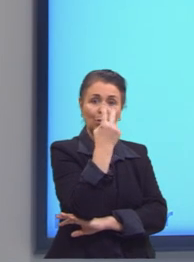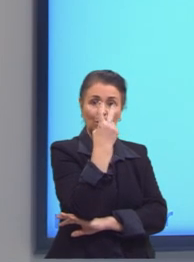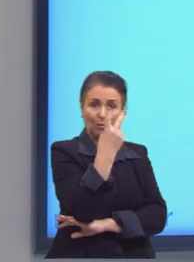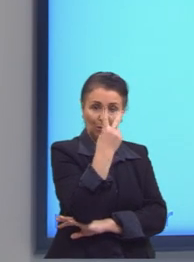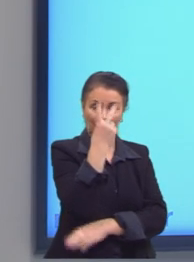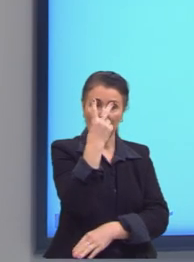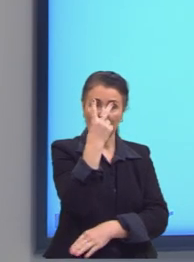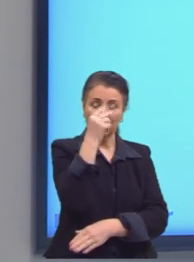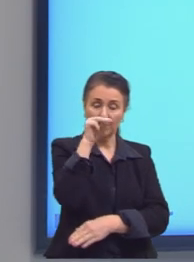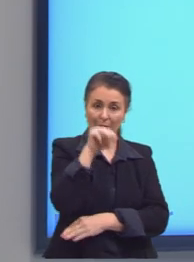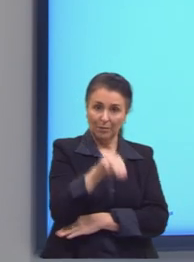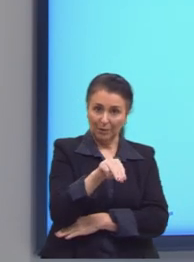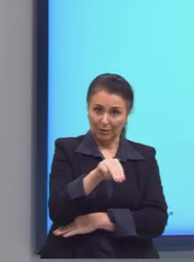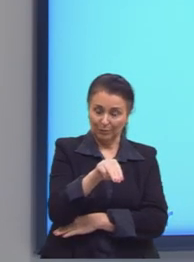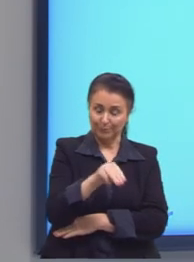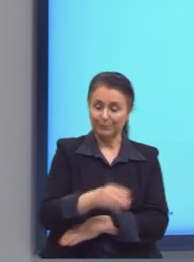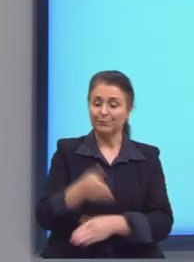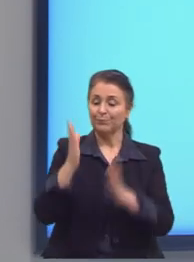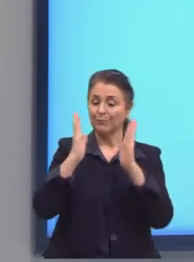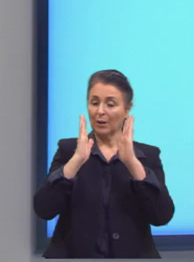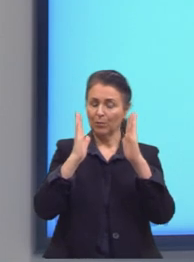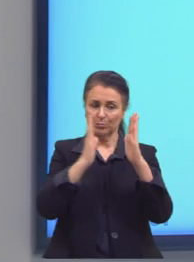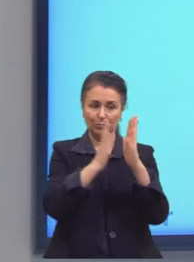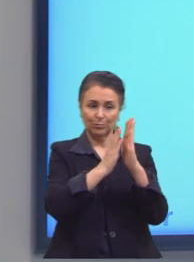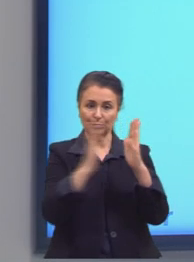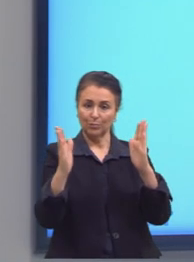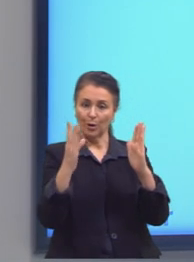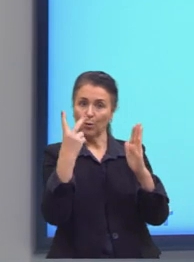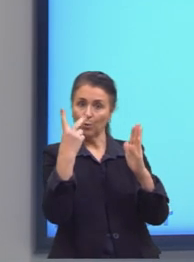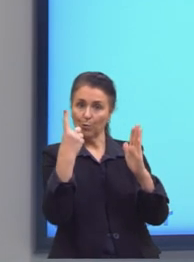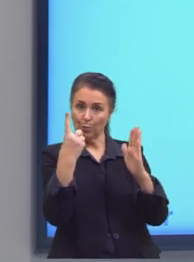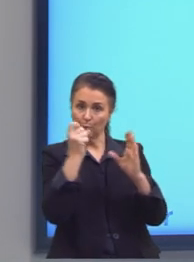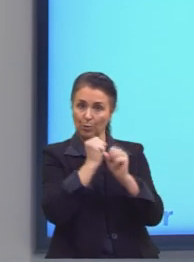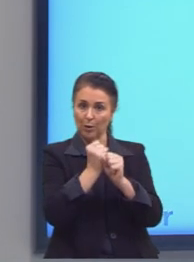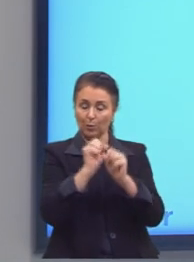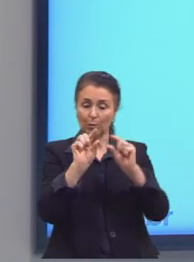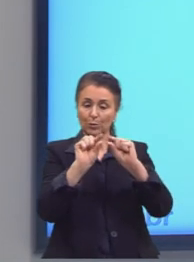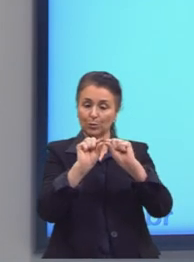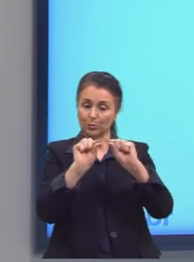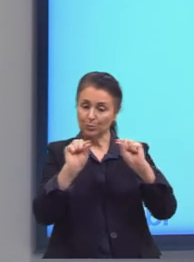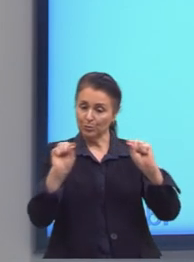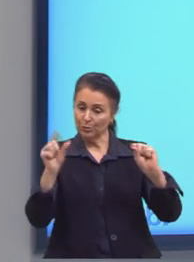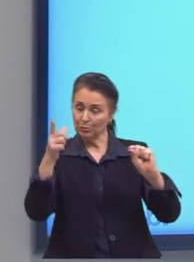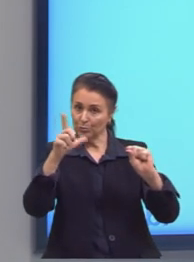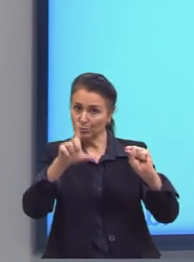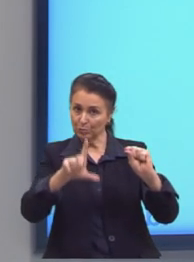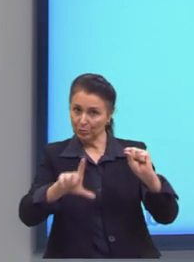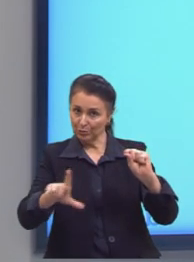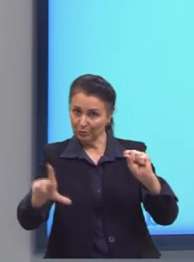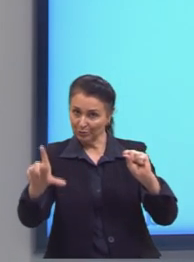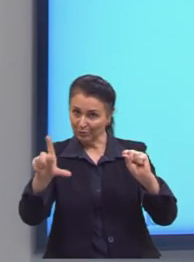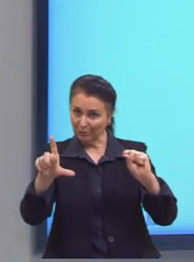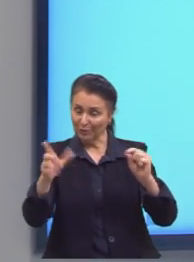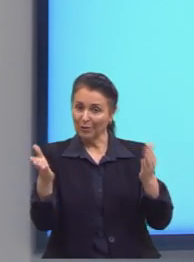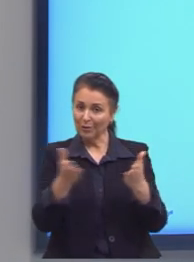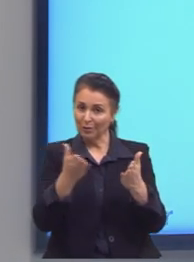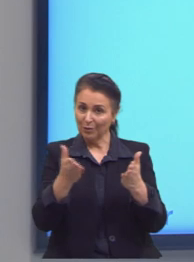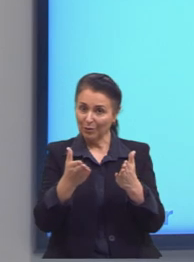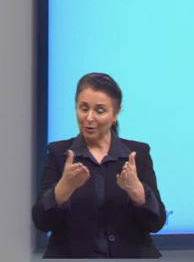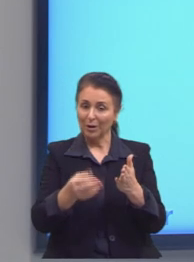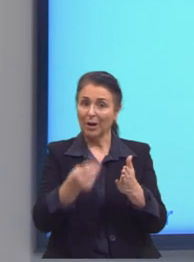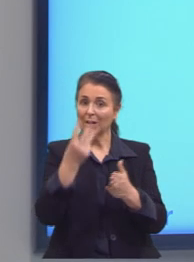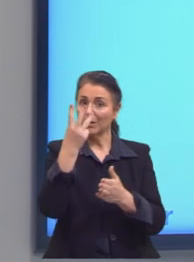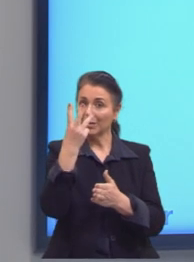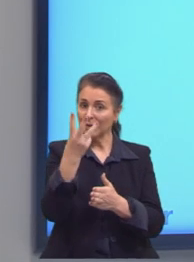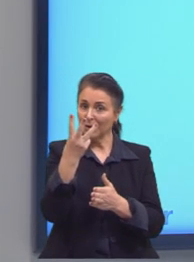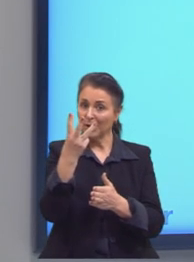Como eu quero, intervalo de um ano, eu vou traçar outra reta. Só que essa reta, agora, ela corresponde a três